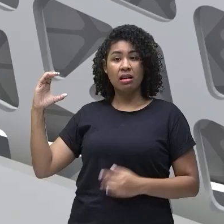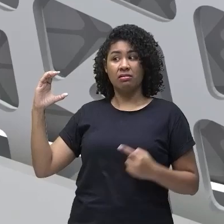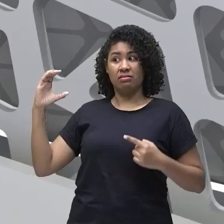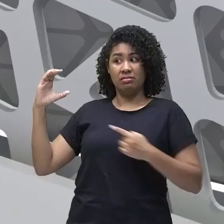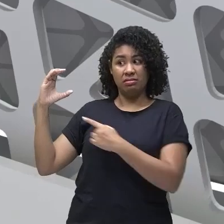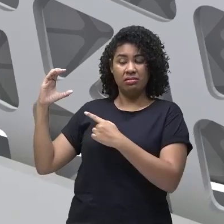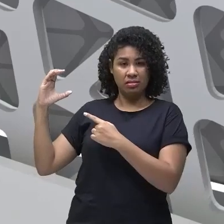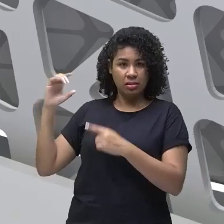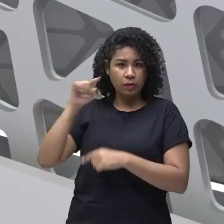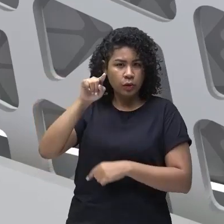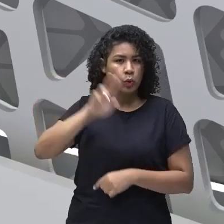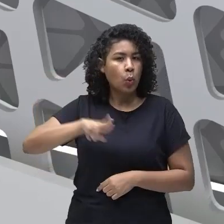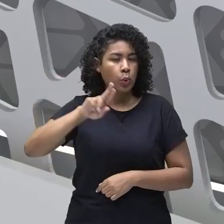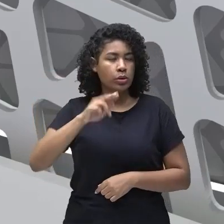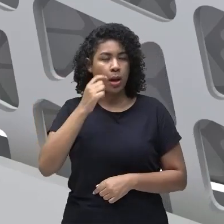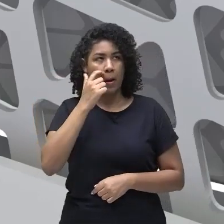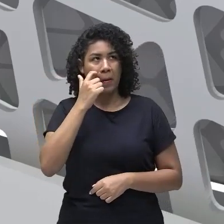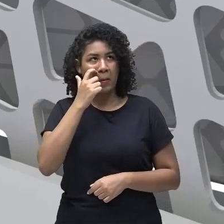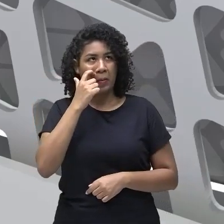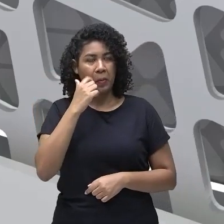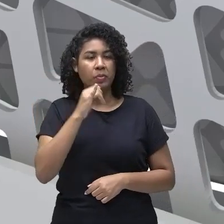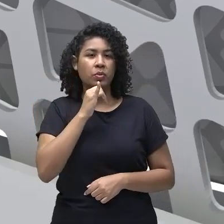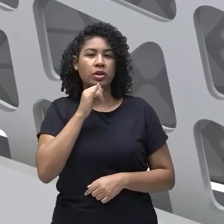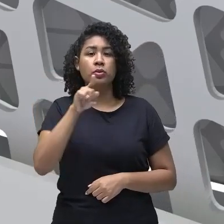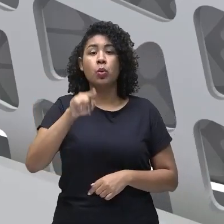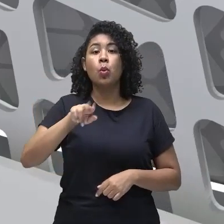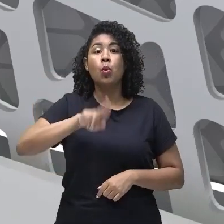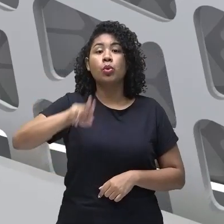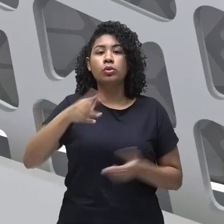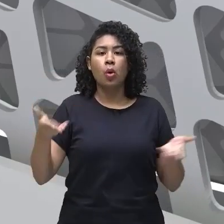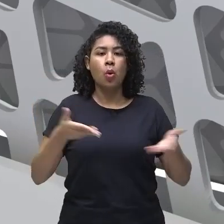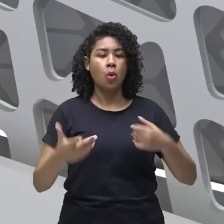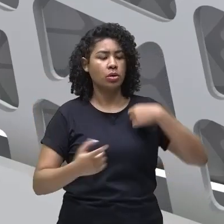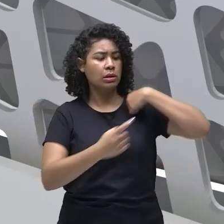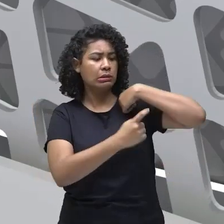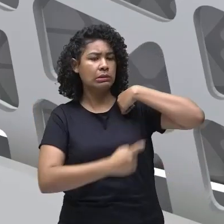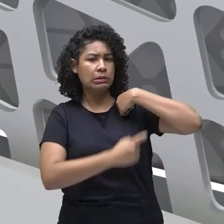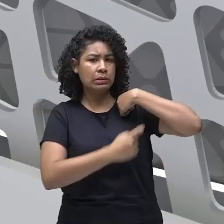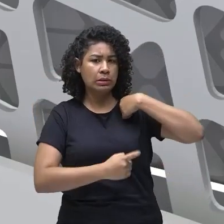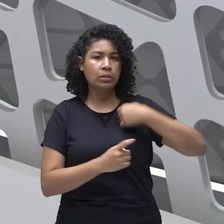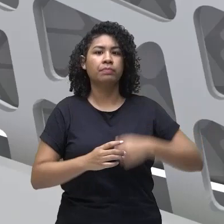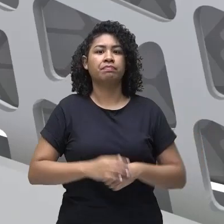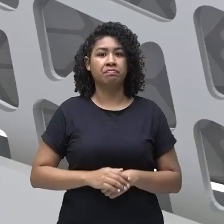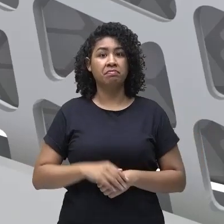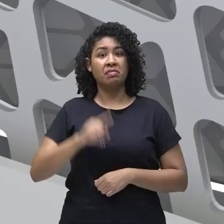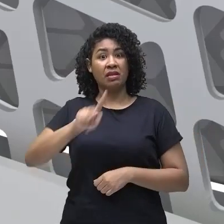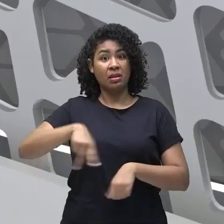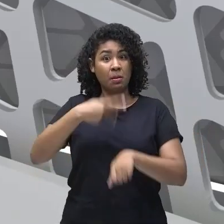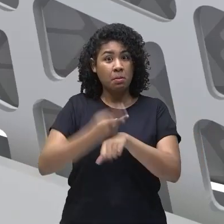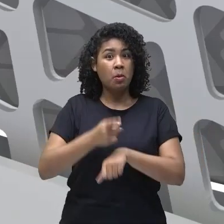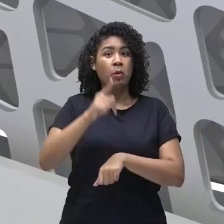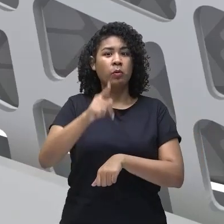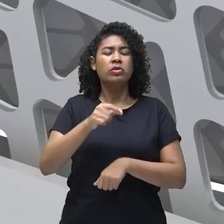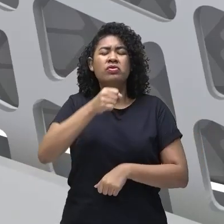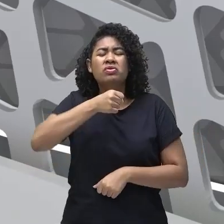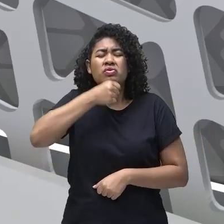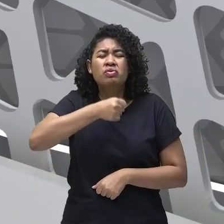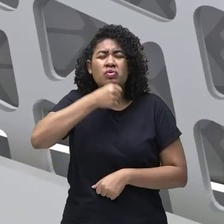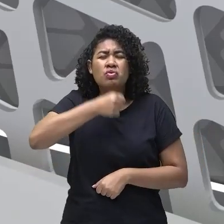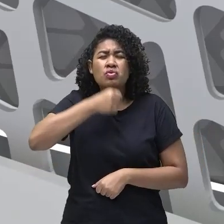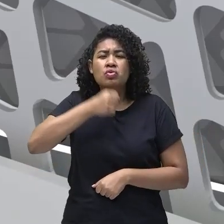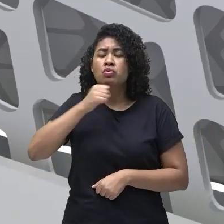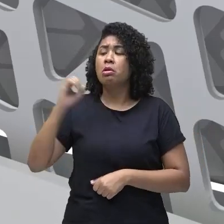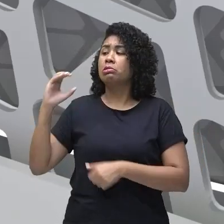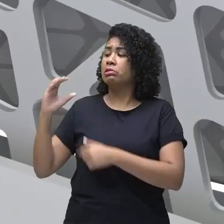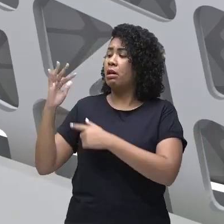hoje, por exemplo, para passar desodorante, ainda vai estar na atmosfera. Olha só como é que